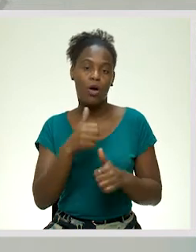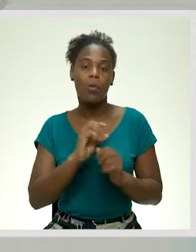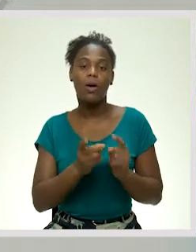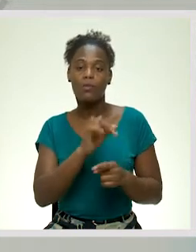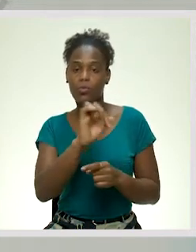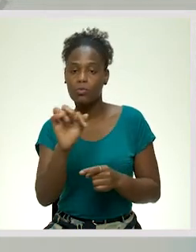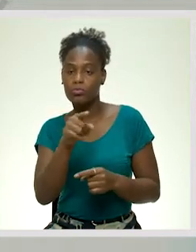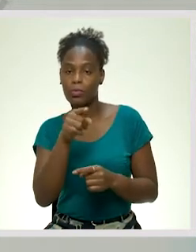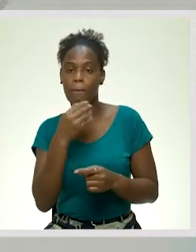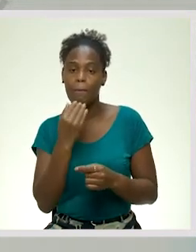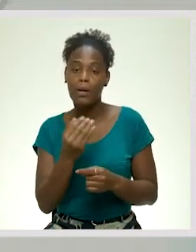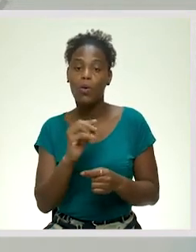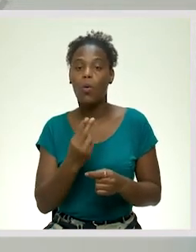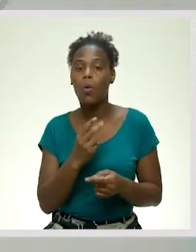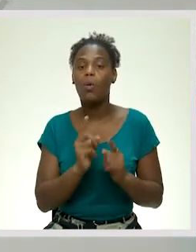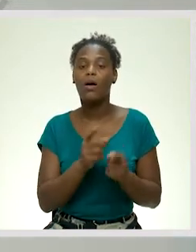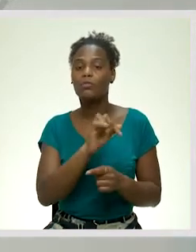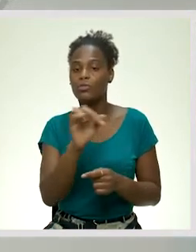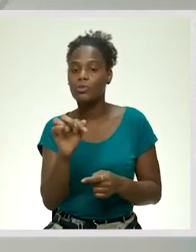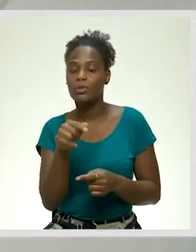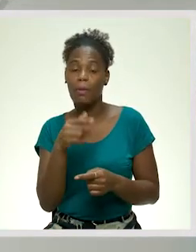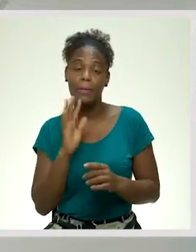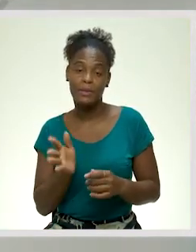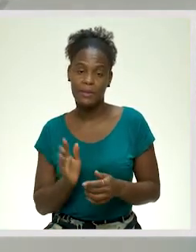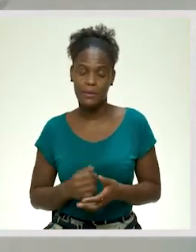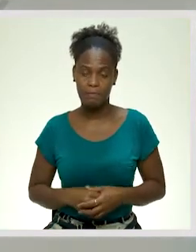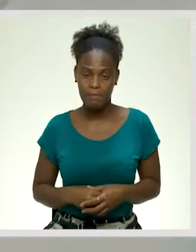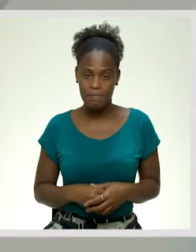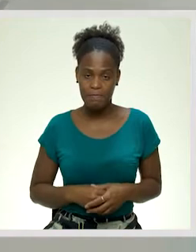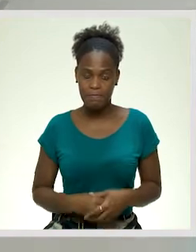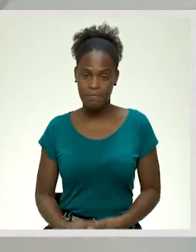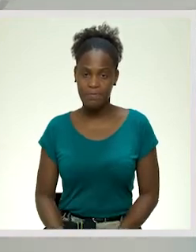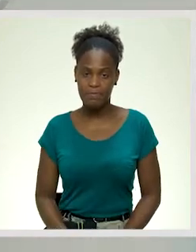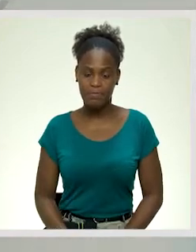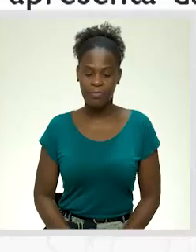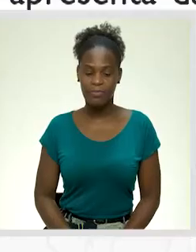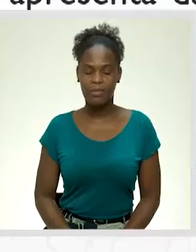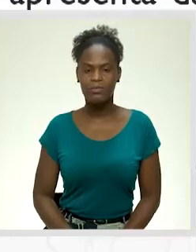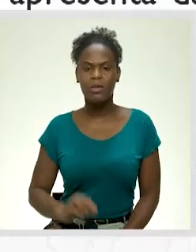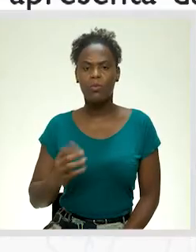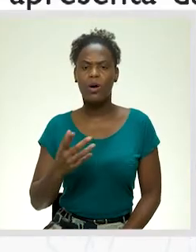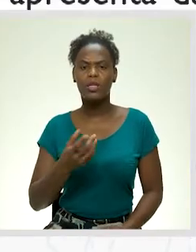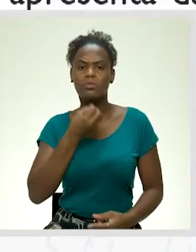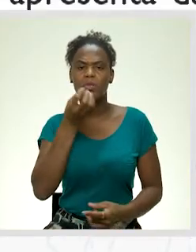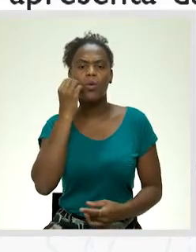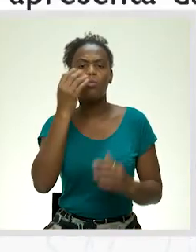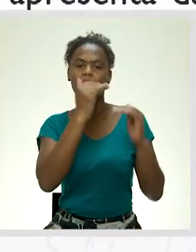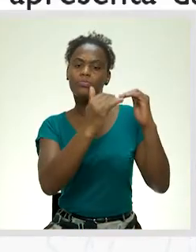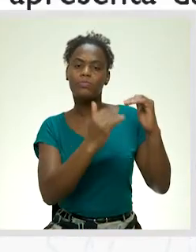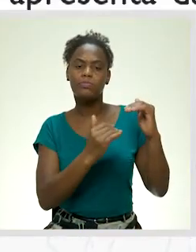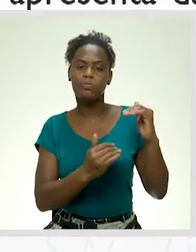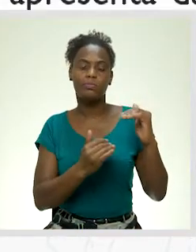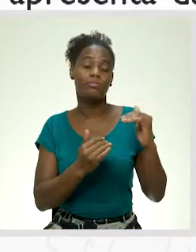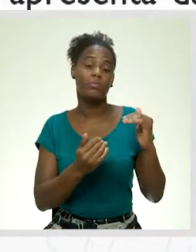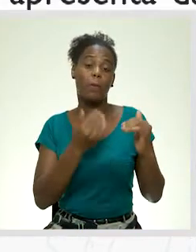que você solicita, ou então aquilo que você precisa. Quais são as características do